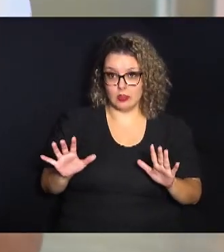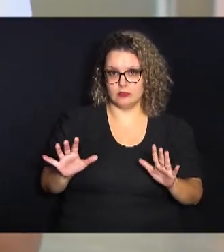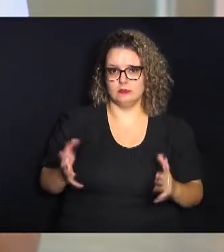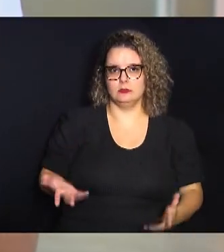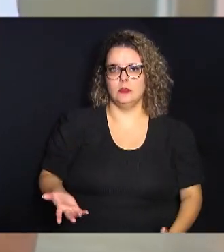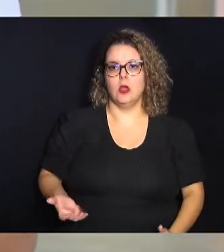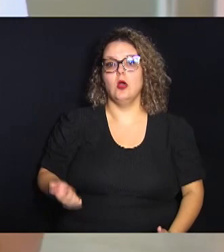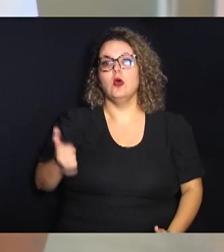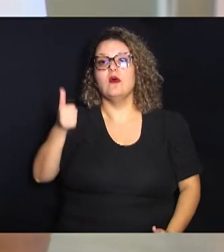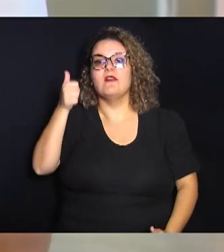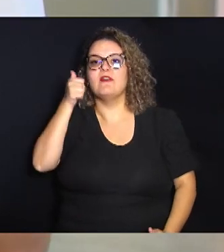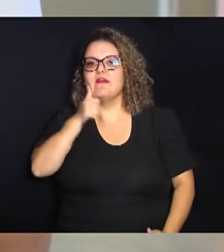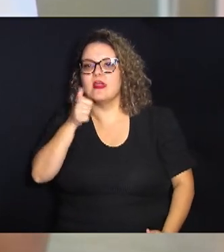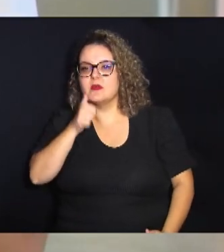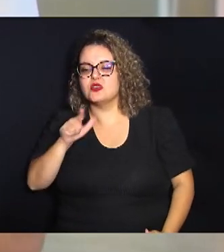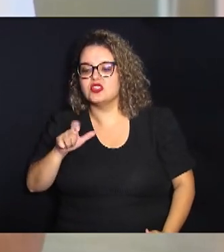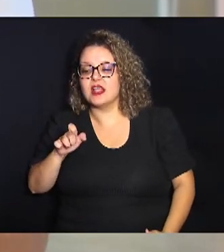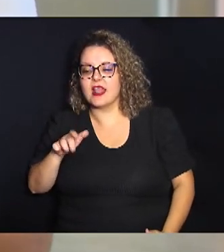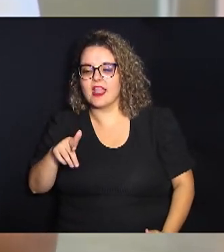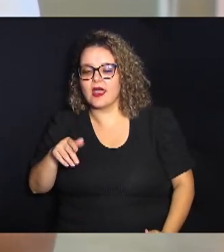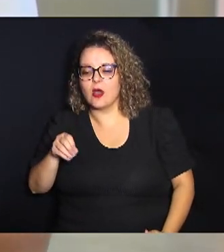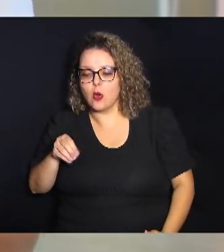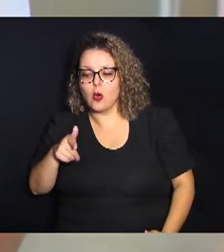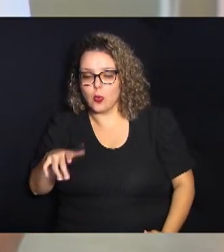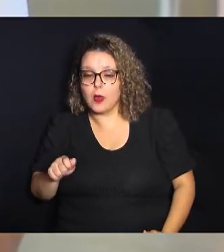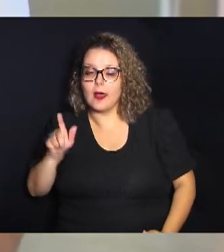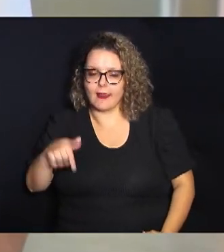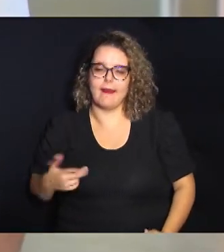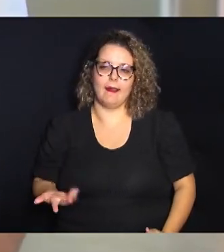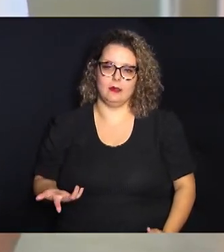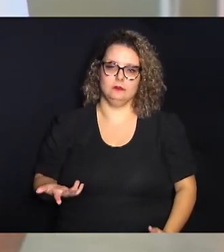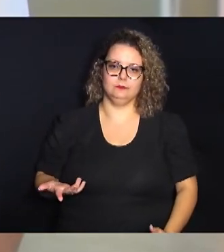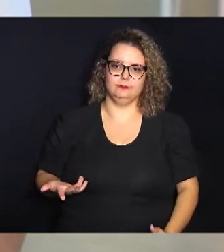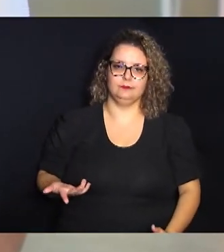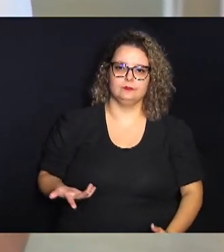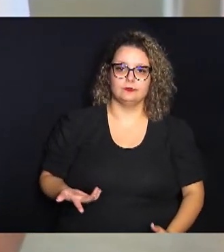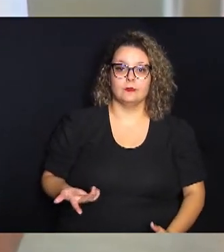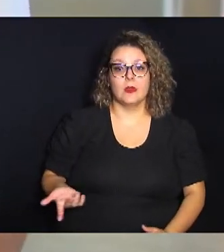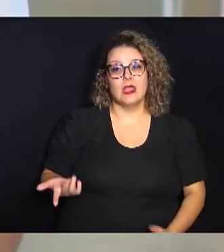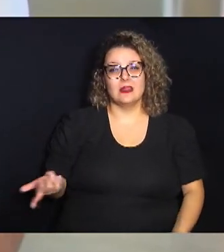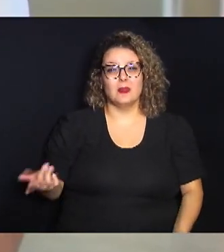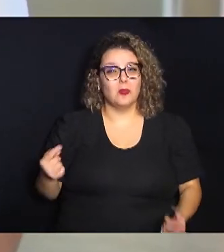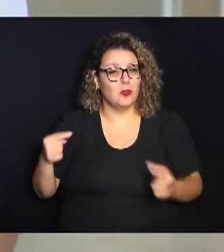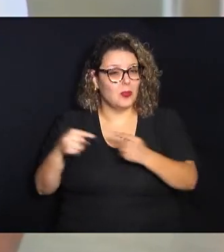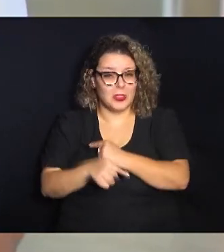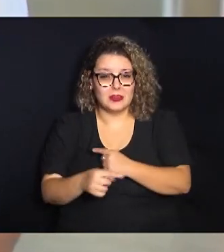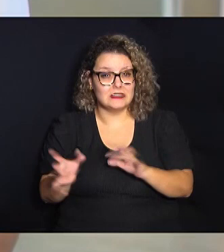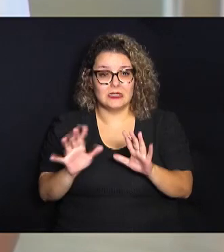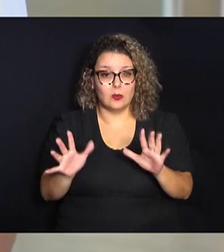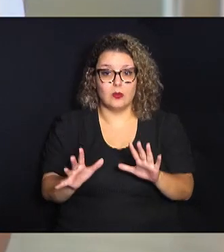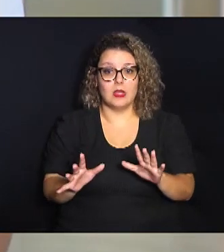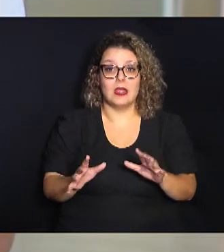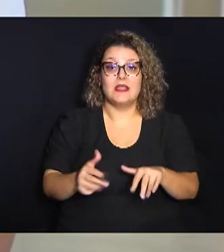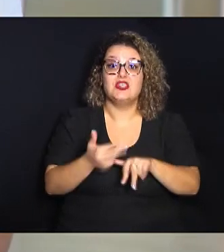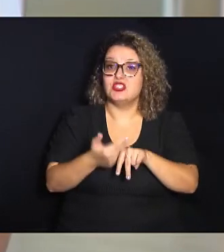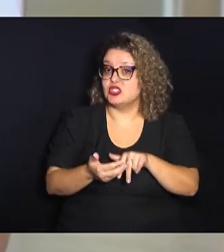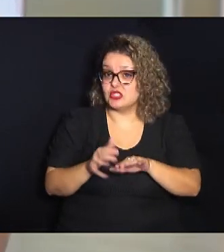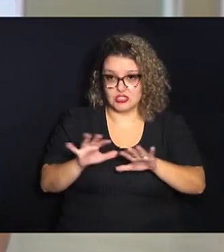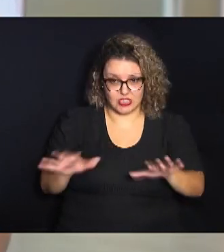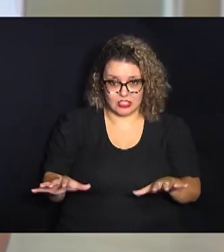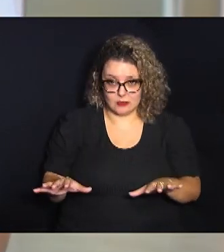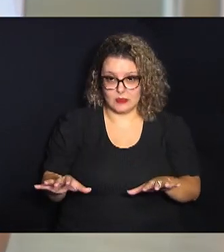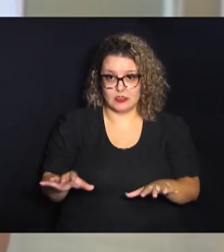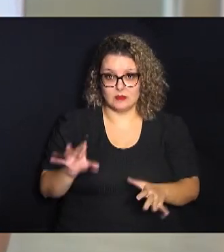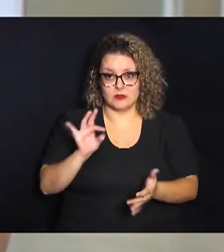às vezes as pessoas acabam confundindo feminino e masculino como se fossem opostos na verdade não são apenas questões de